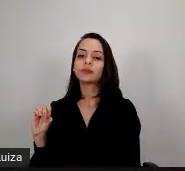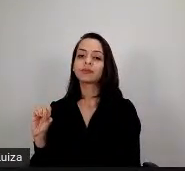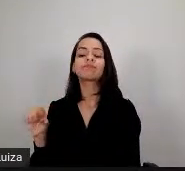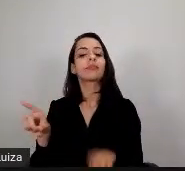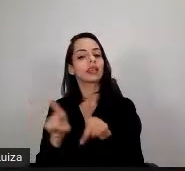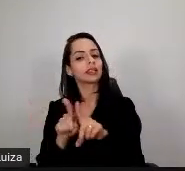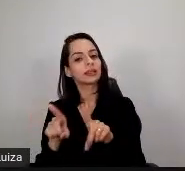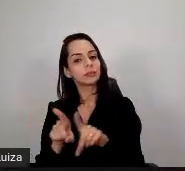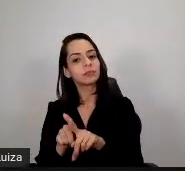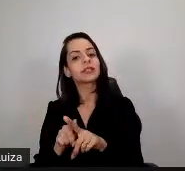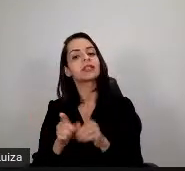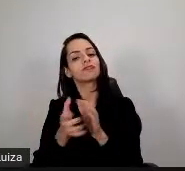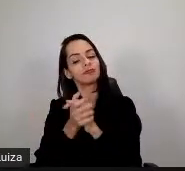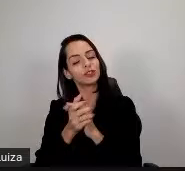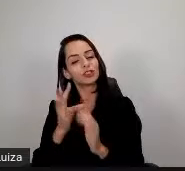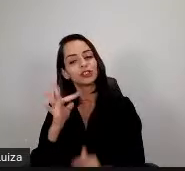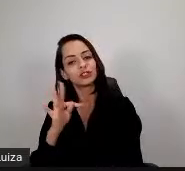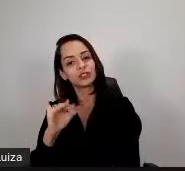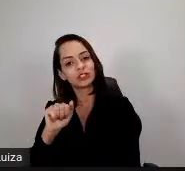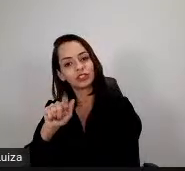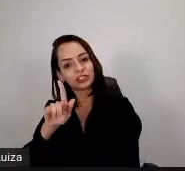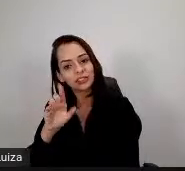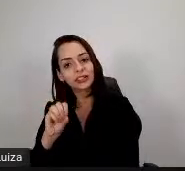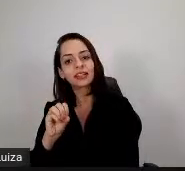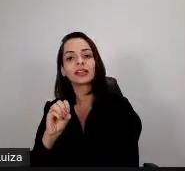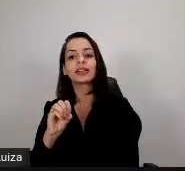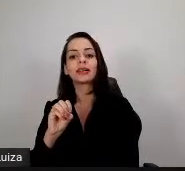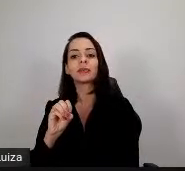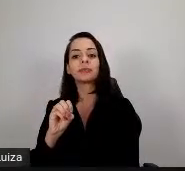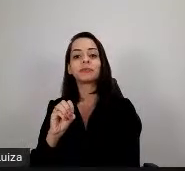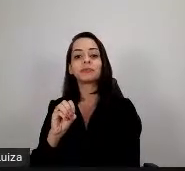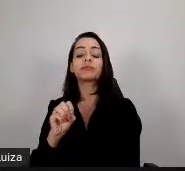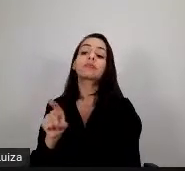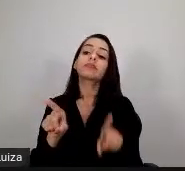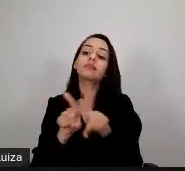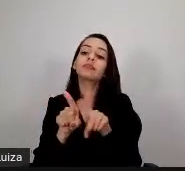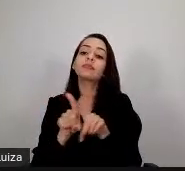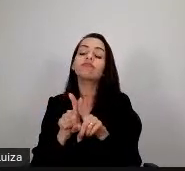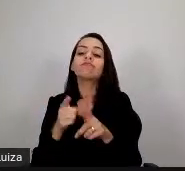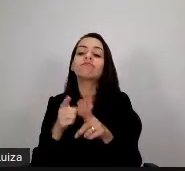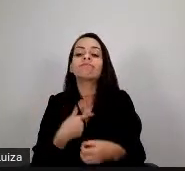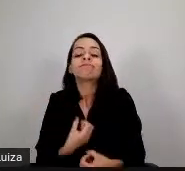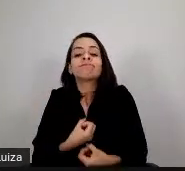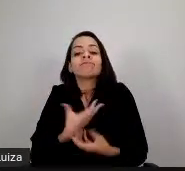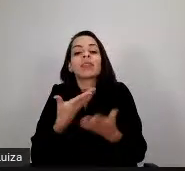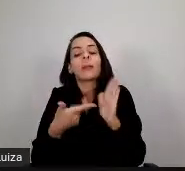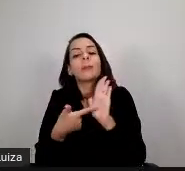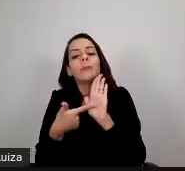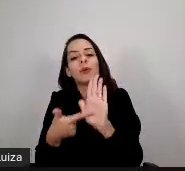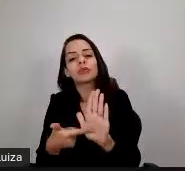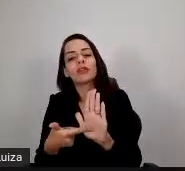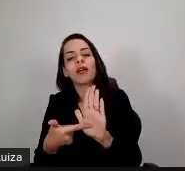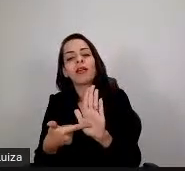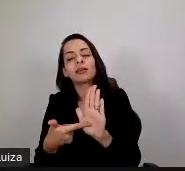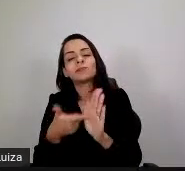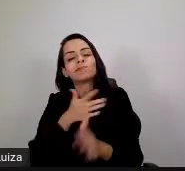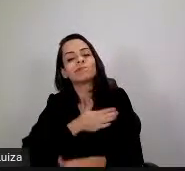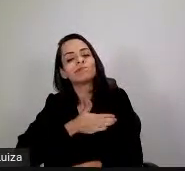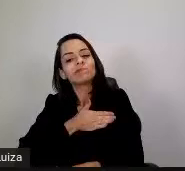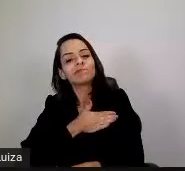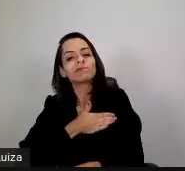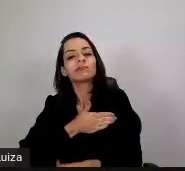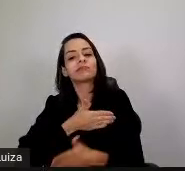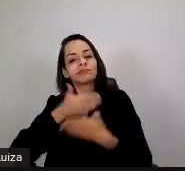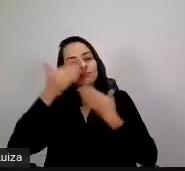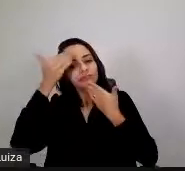Tiago, né, quero cumprimentá-lo também, e quero expressar meu carinho e agradecimento, né, a todos